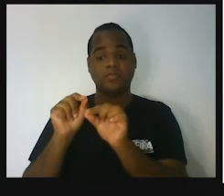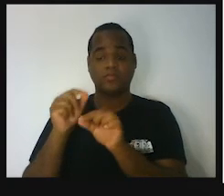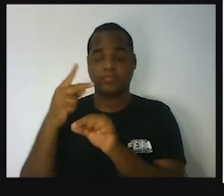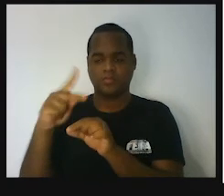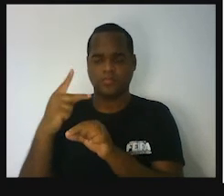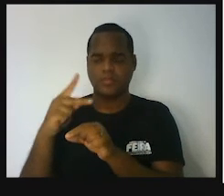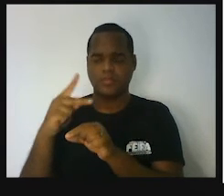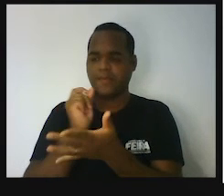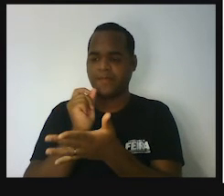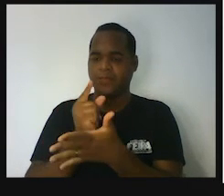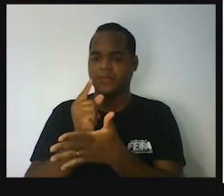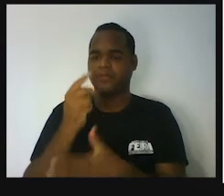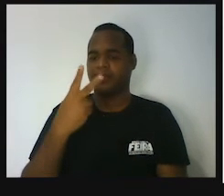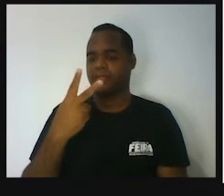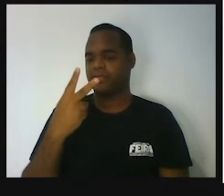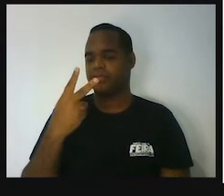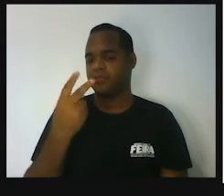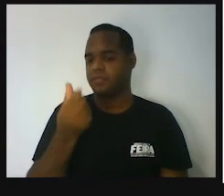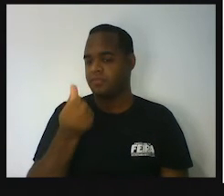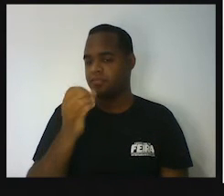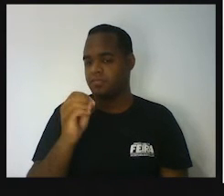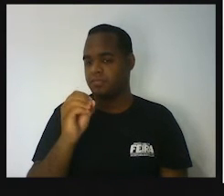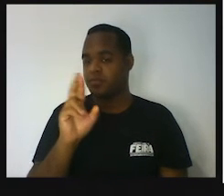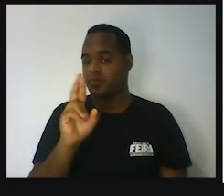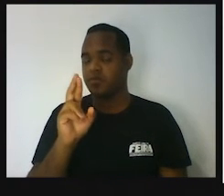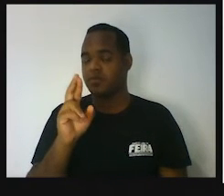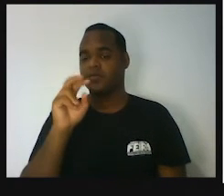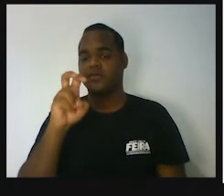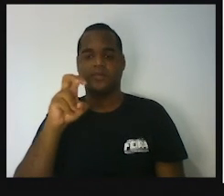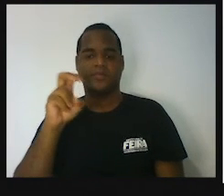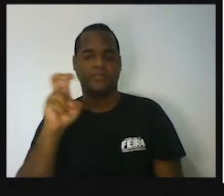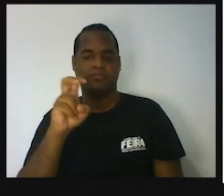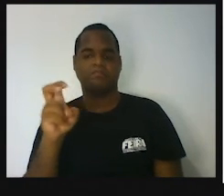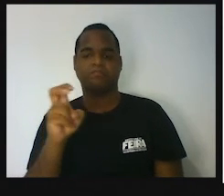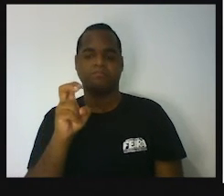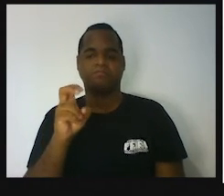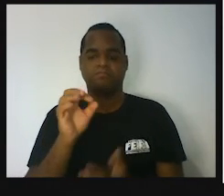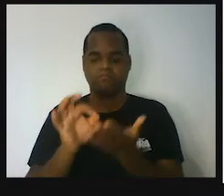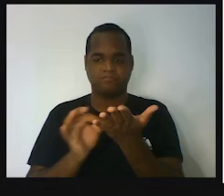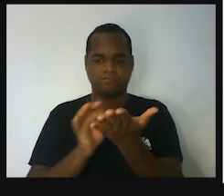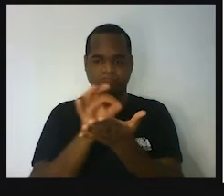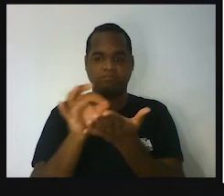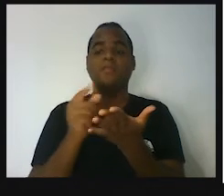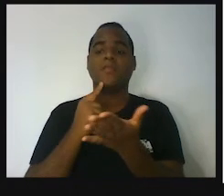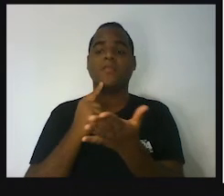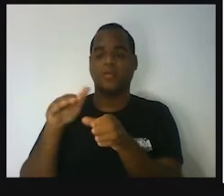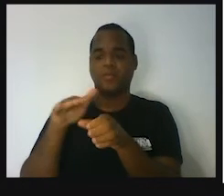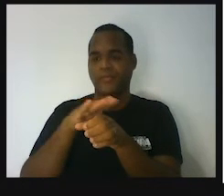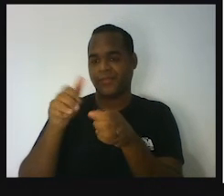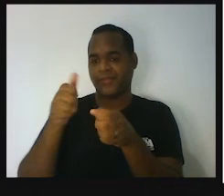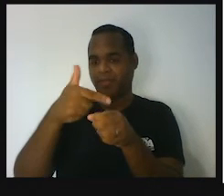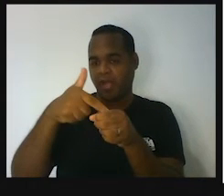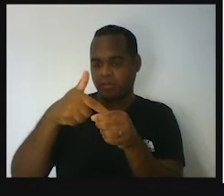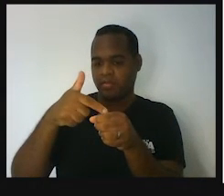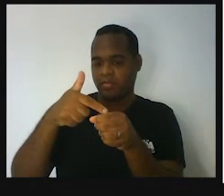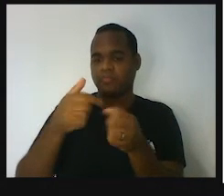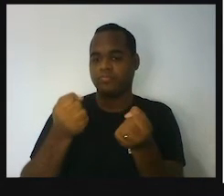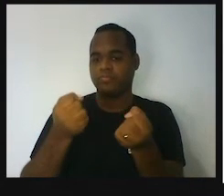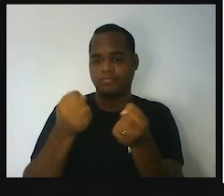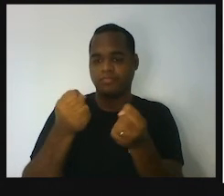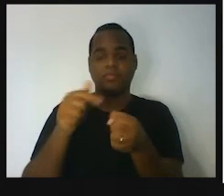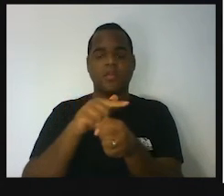$260,55 pra encher o tanque do carro. Qual é em litros? A